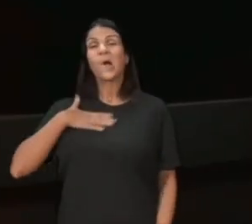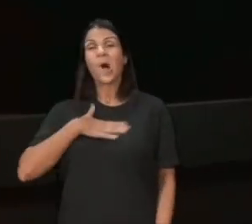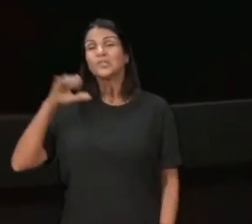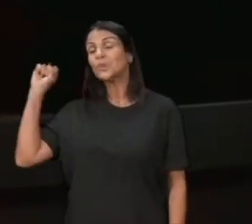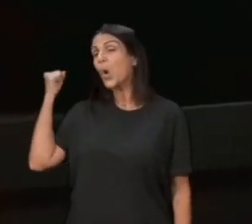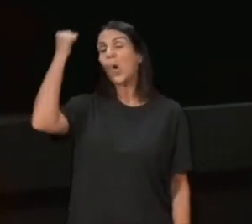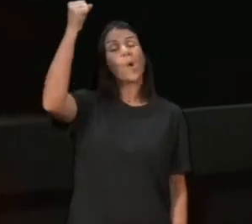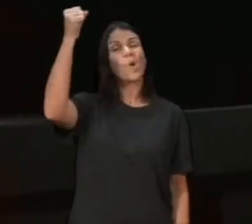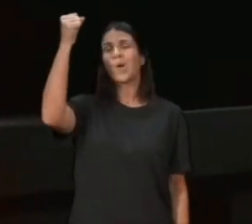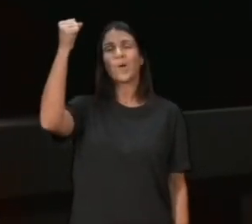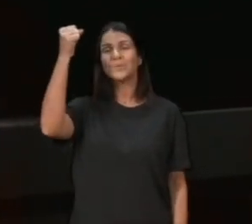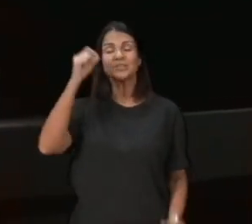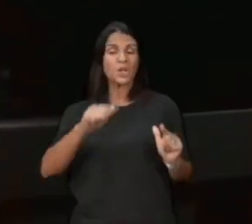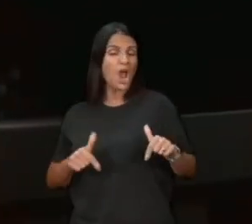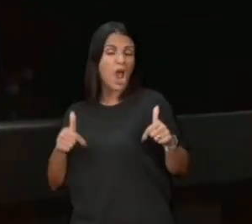ah,